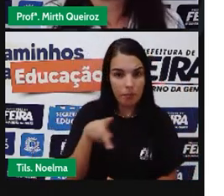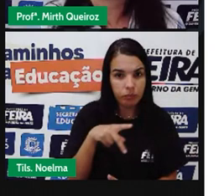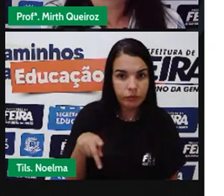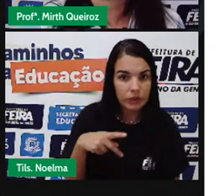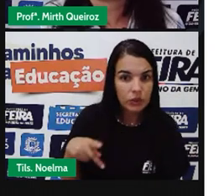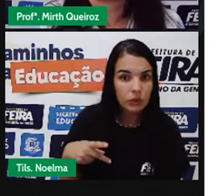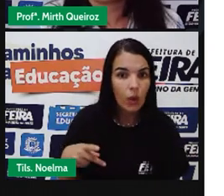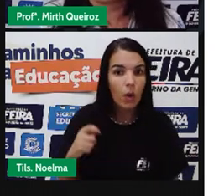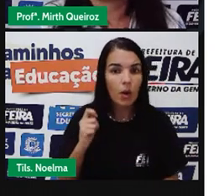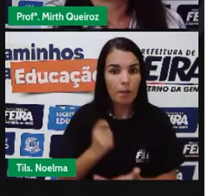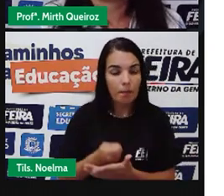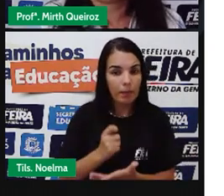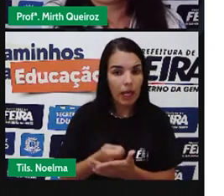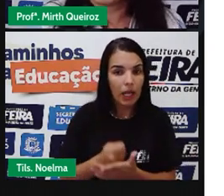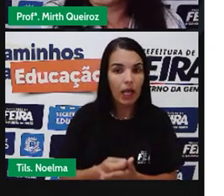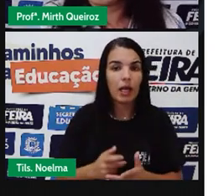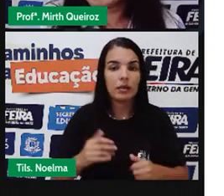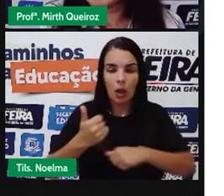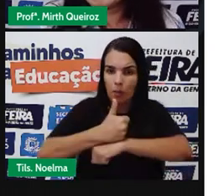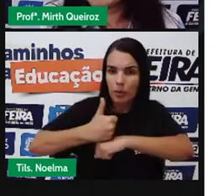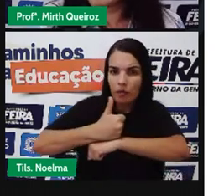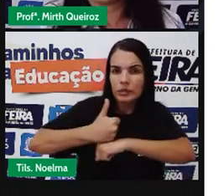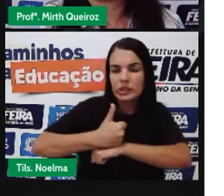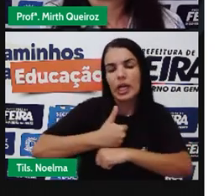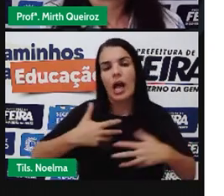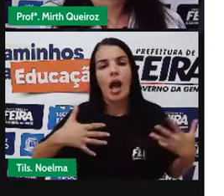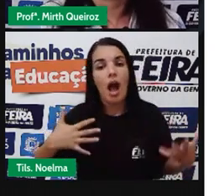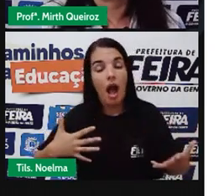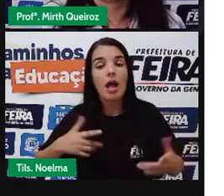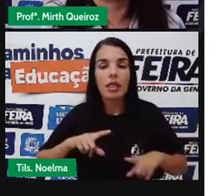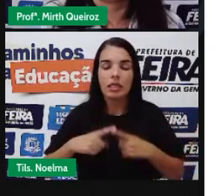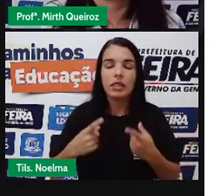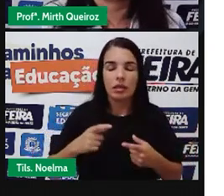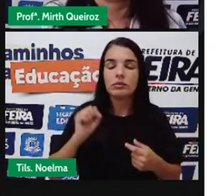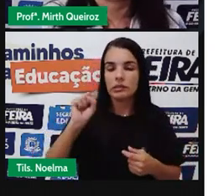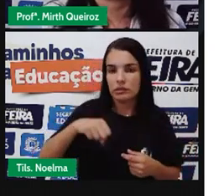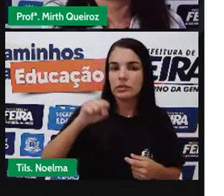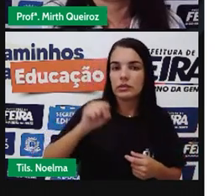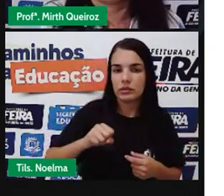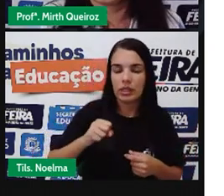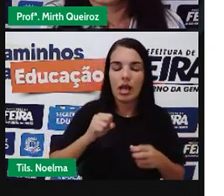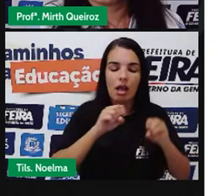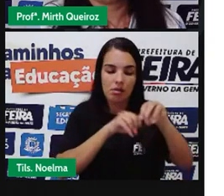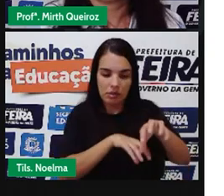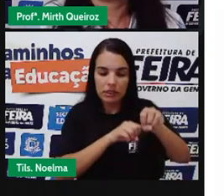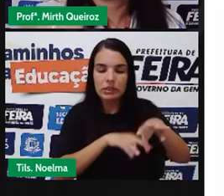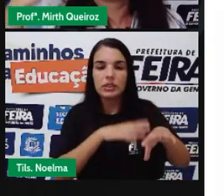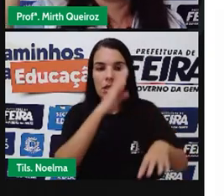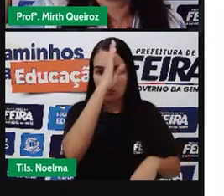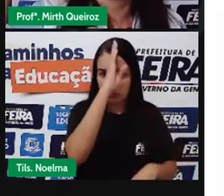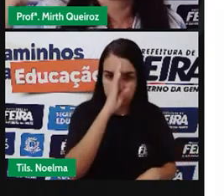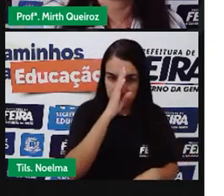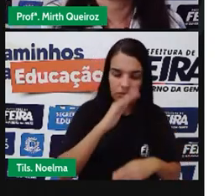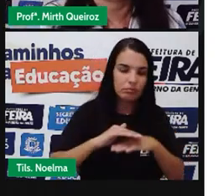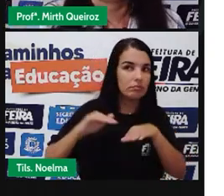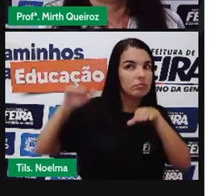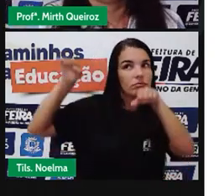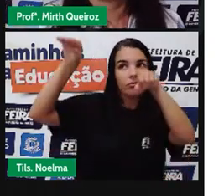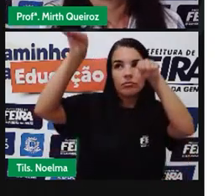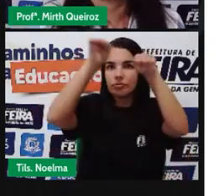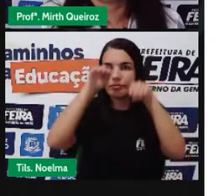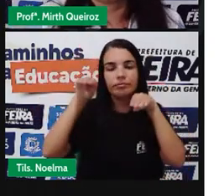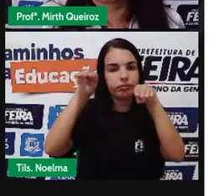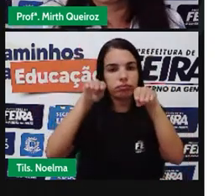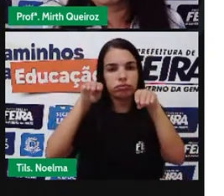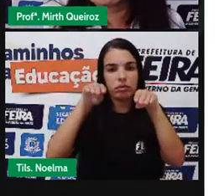Que seria os profissionais Da educação Com certeza O ensino Iria estar Lá em cima Uma